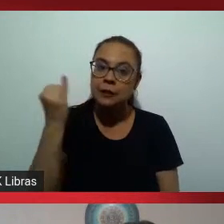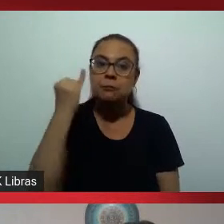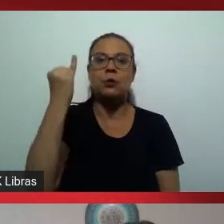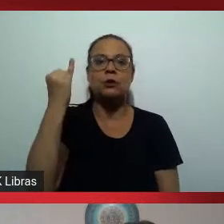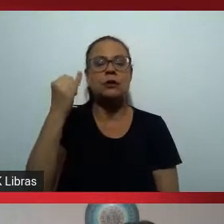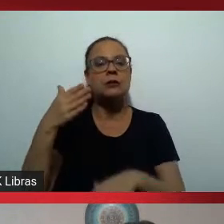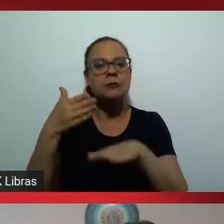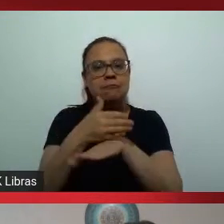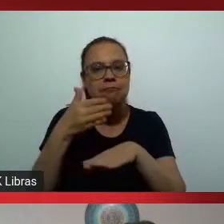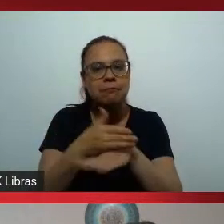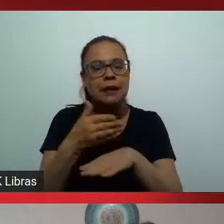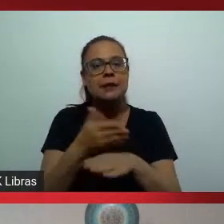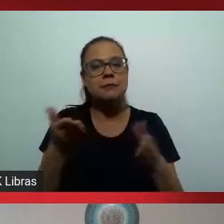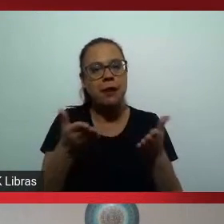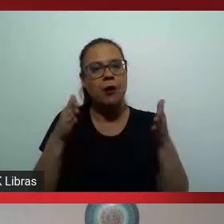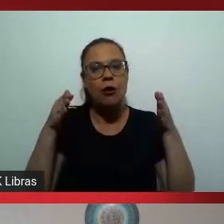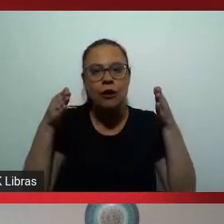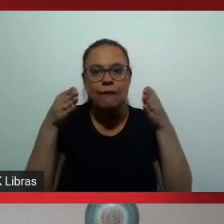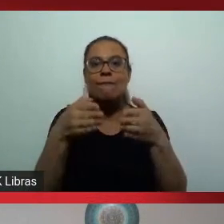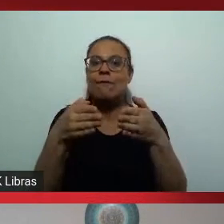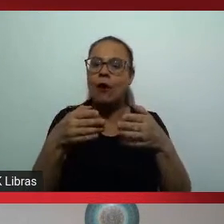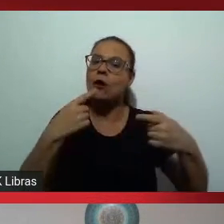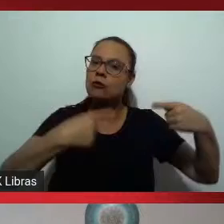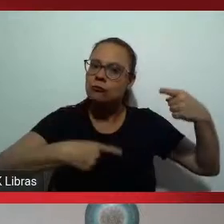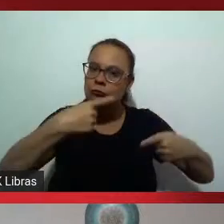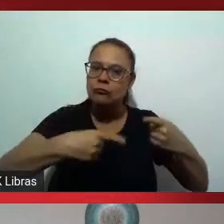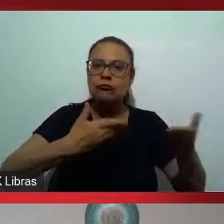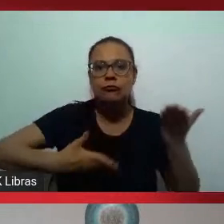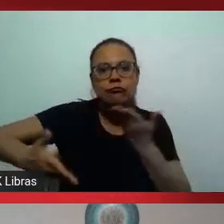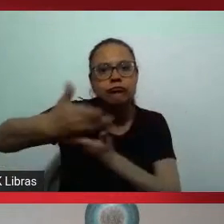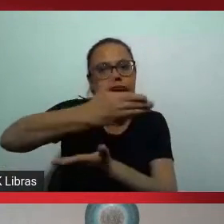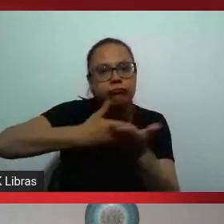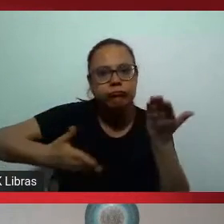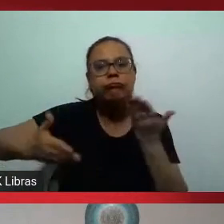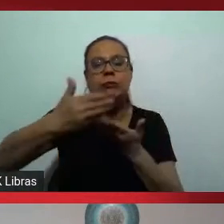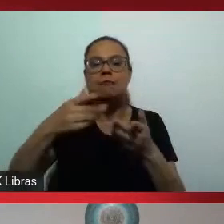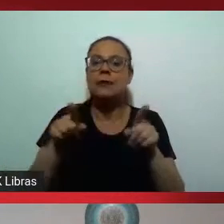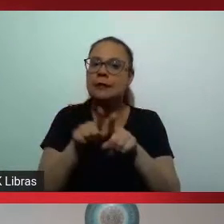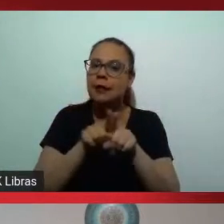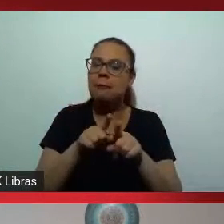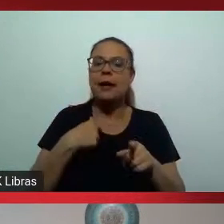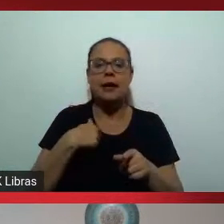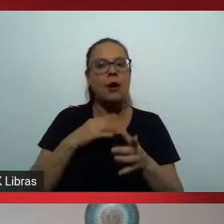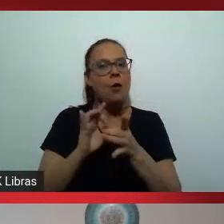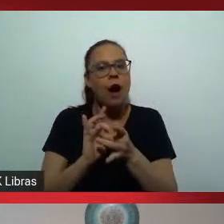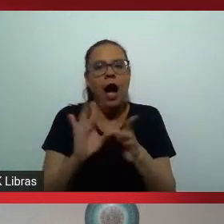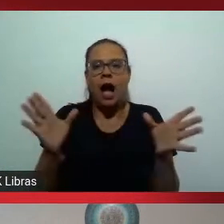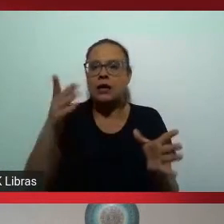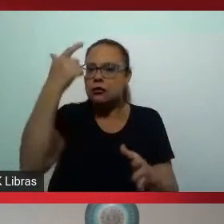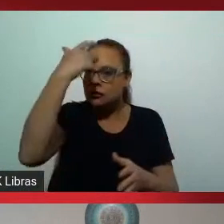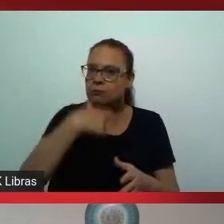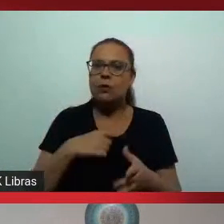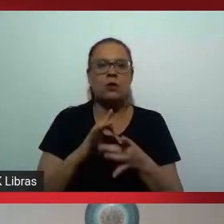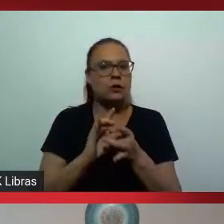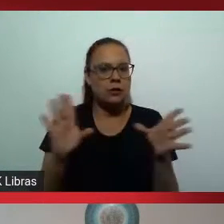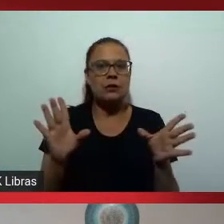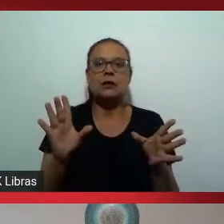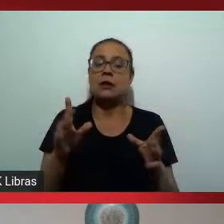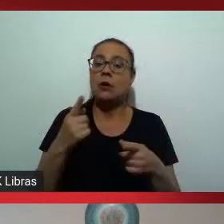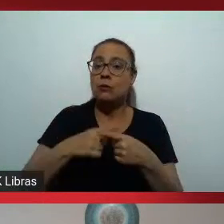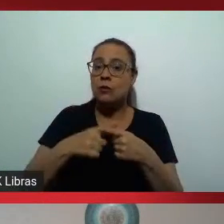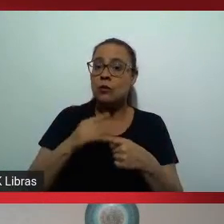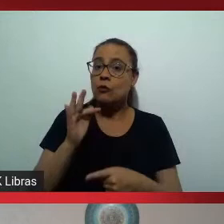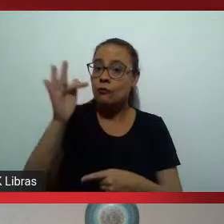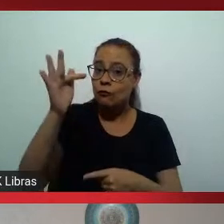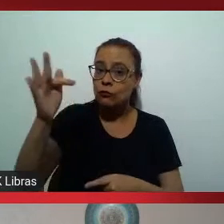para poder discutir com vocês e além de discutir nos colocarmos à disposição para no futuro tornarmos aqui em Vassouras, criarmos aqui